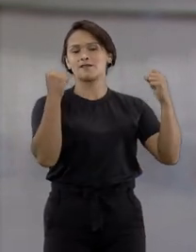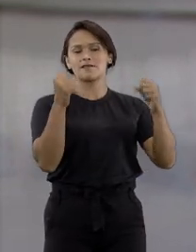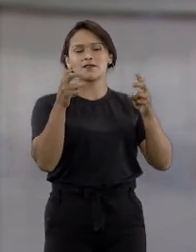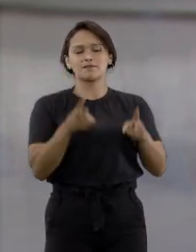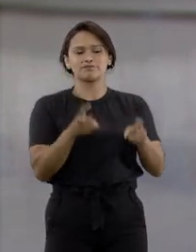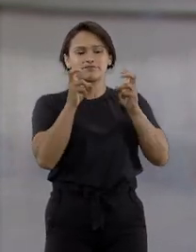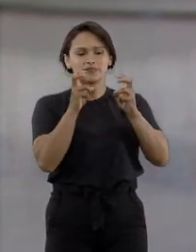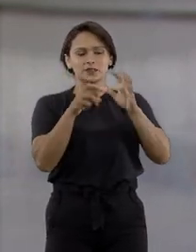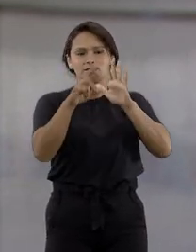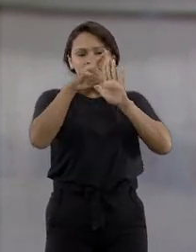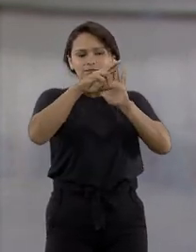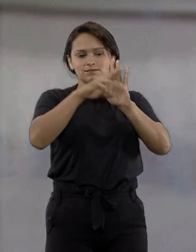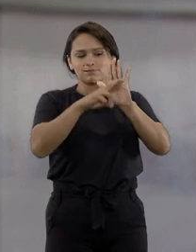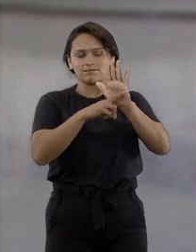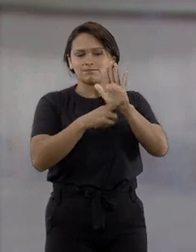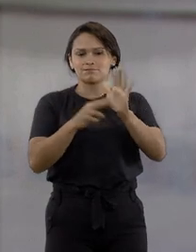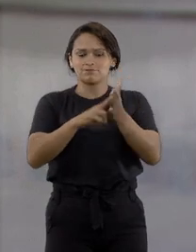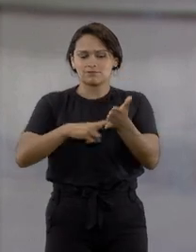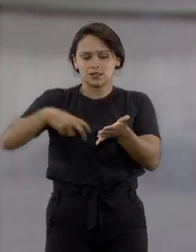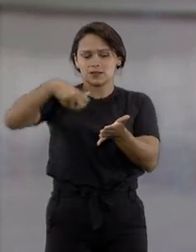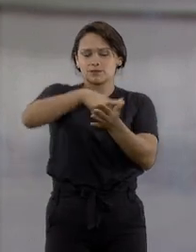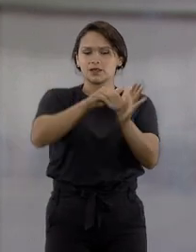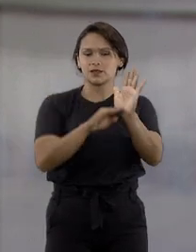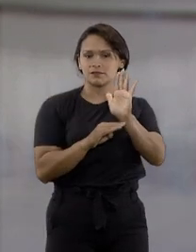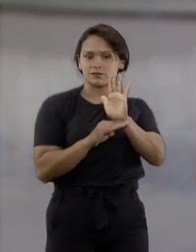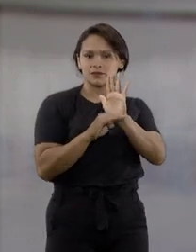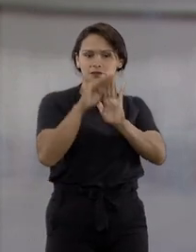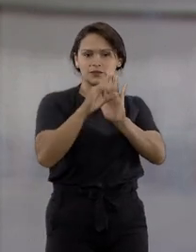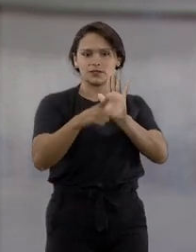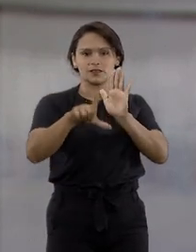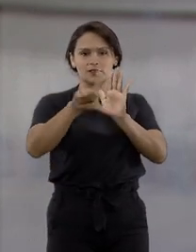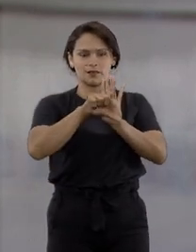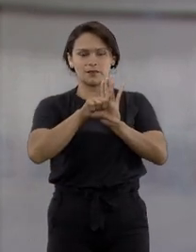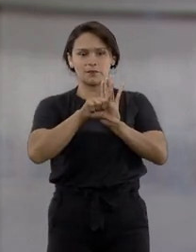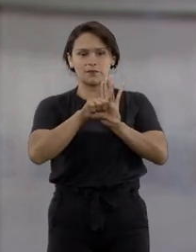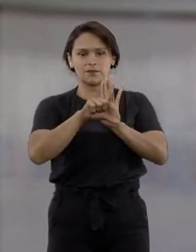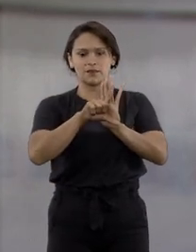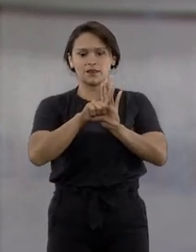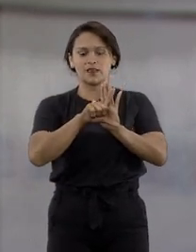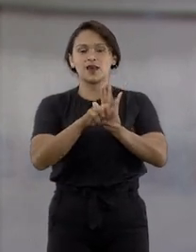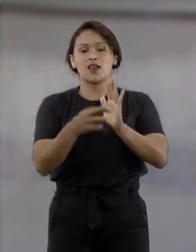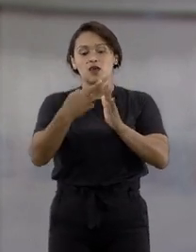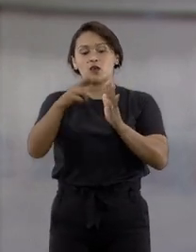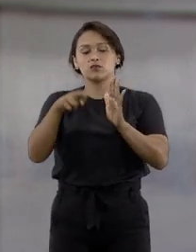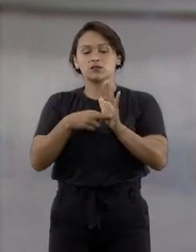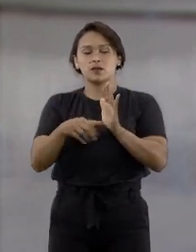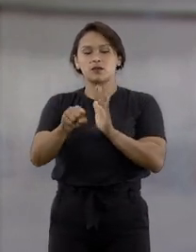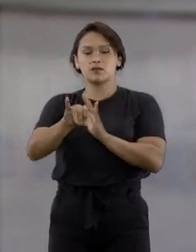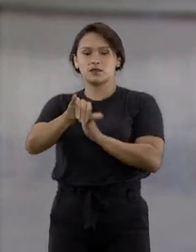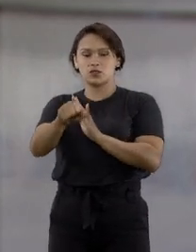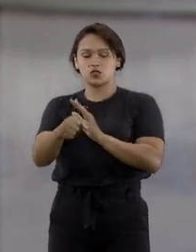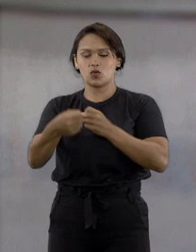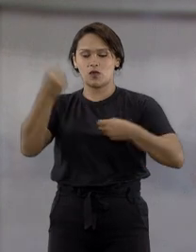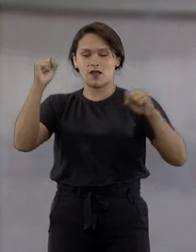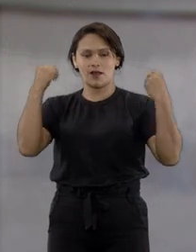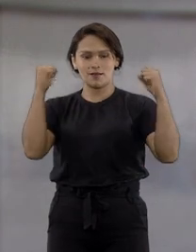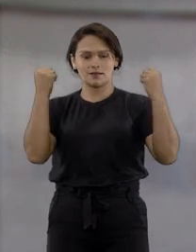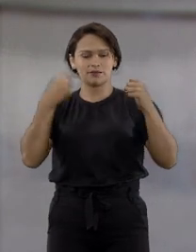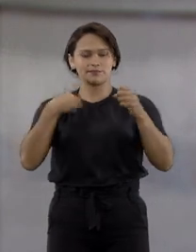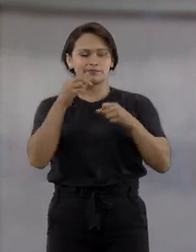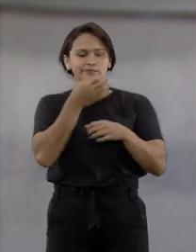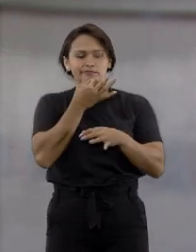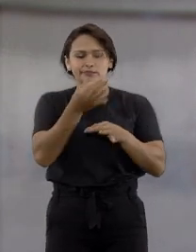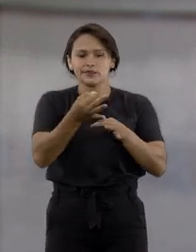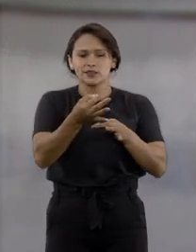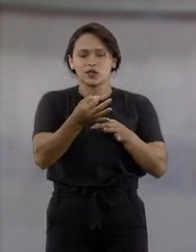observou o regime de penalidades gradativas previsto em lei. No recurso ao STJ, a concessionária argumentou que a declaração de